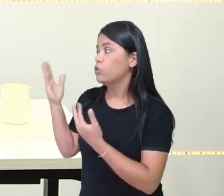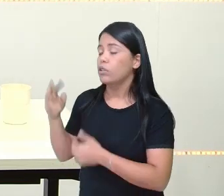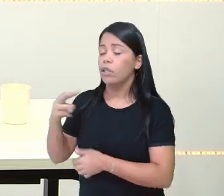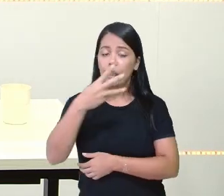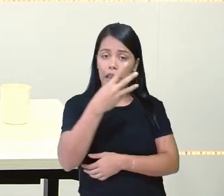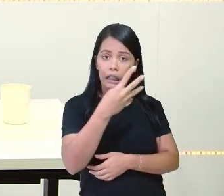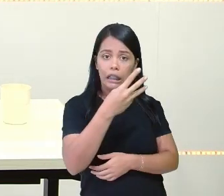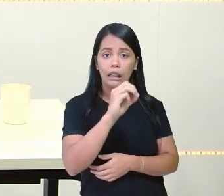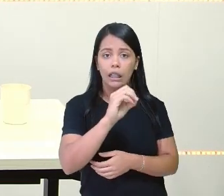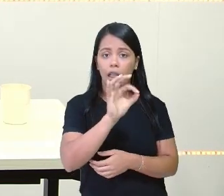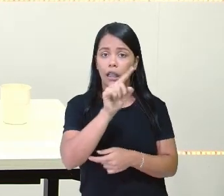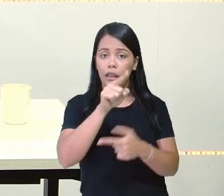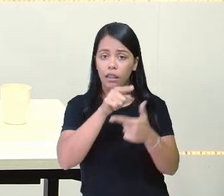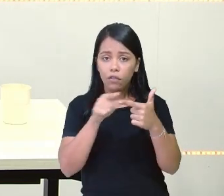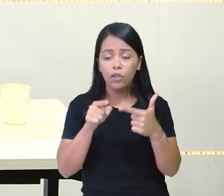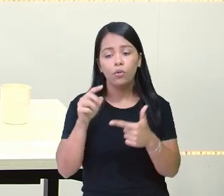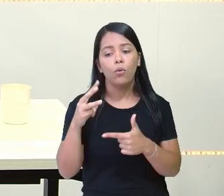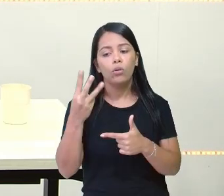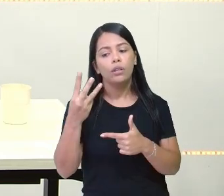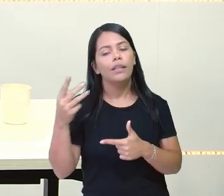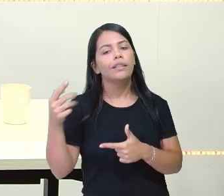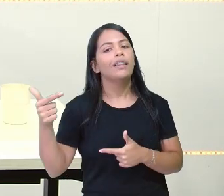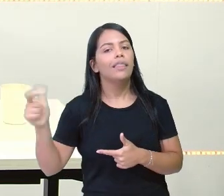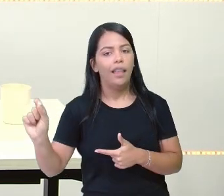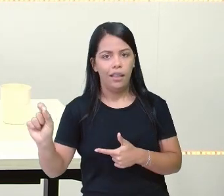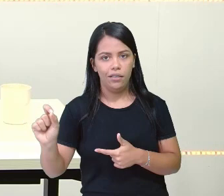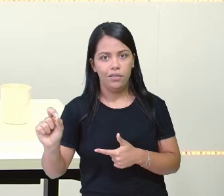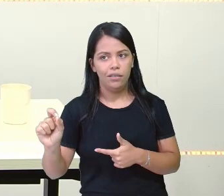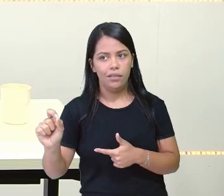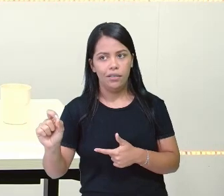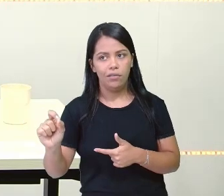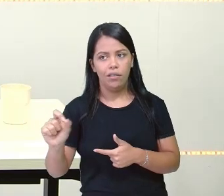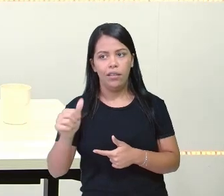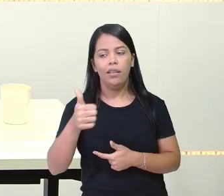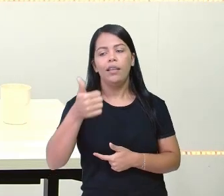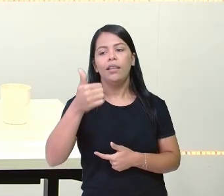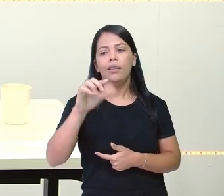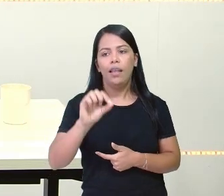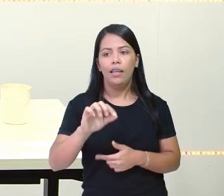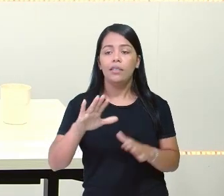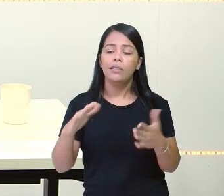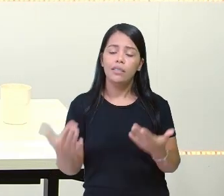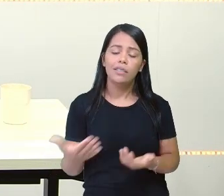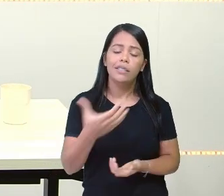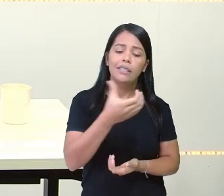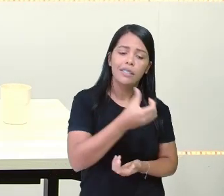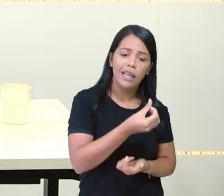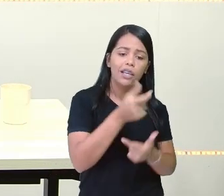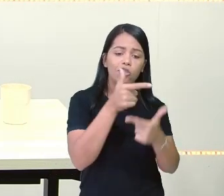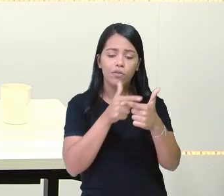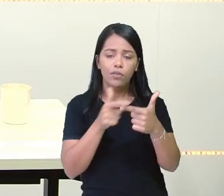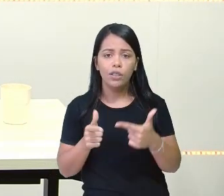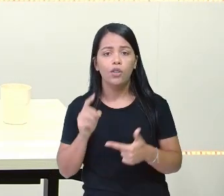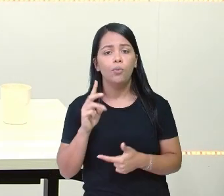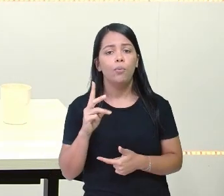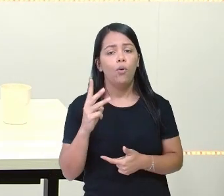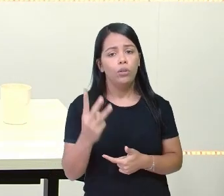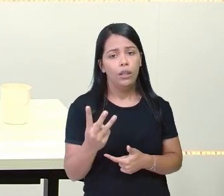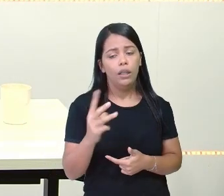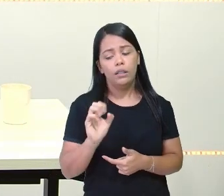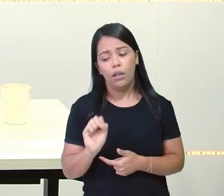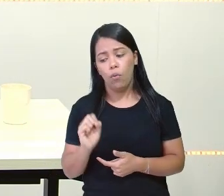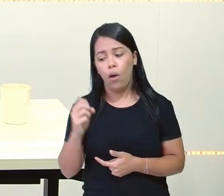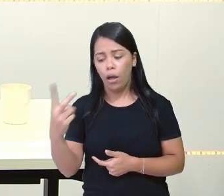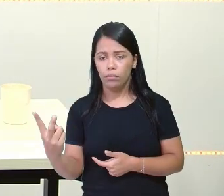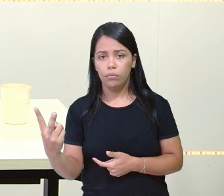por três dá 10, 10 e 10. E 6 dividido por três dá 2. Pra gente achar